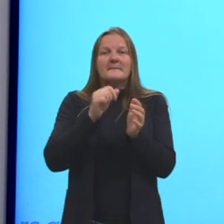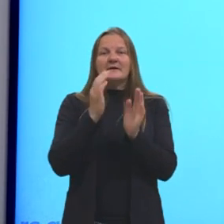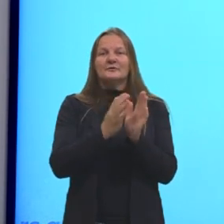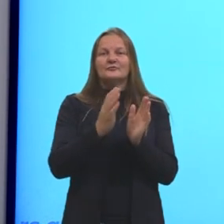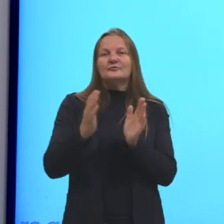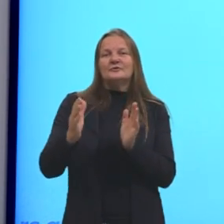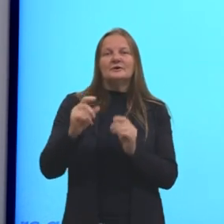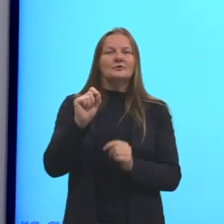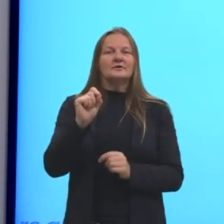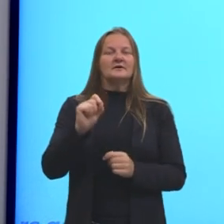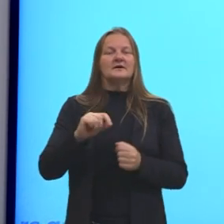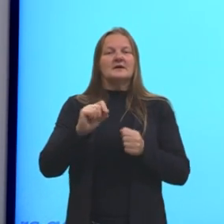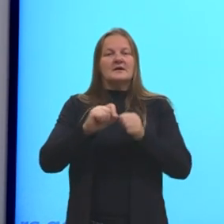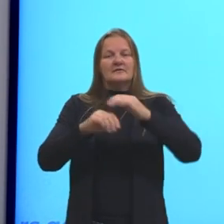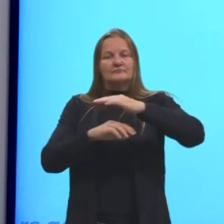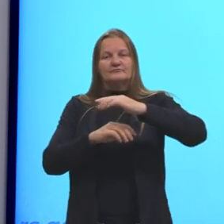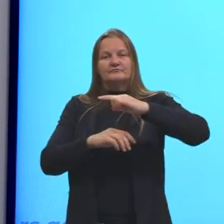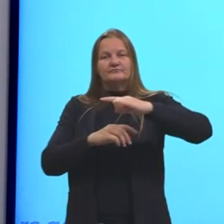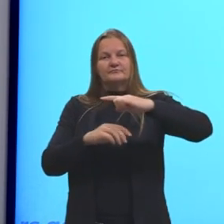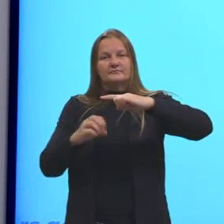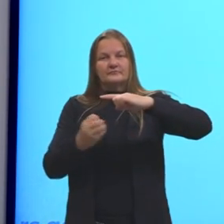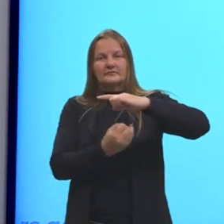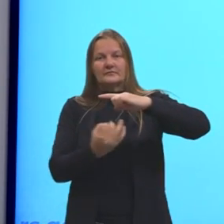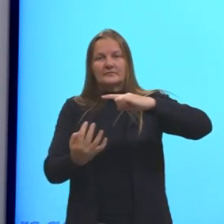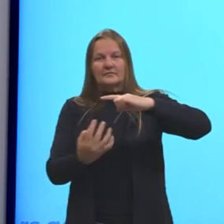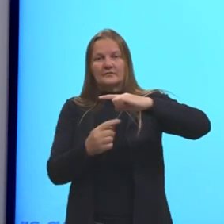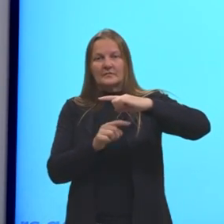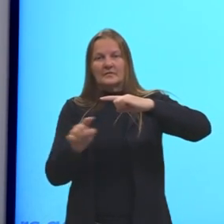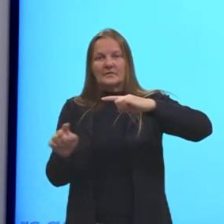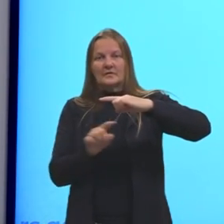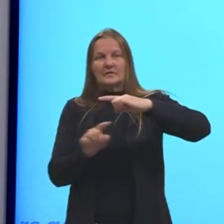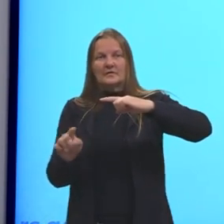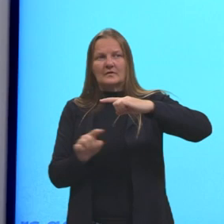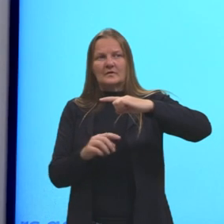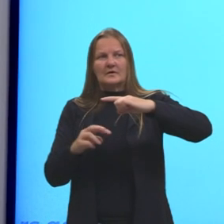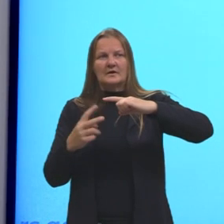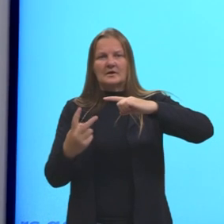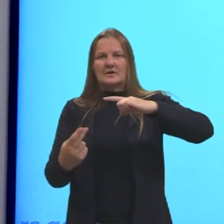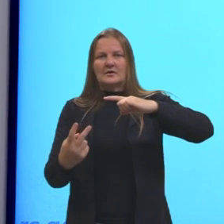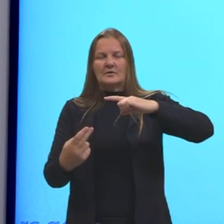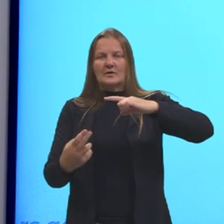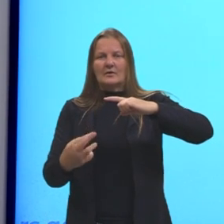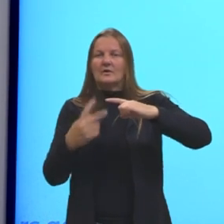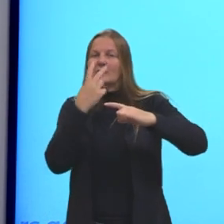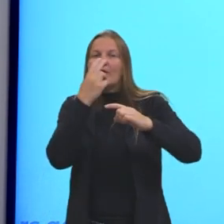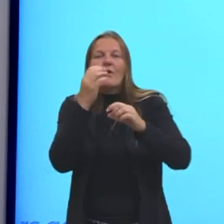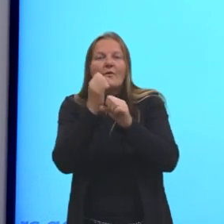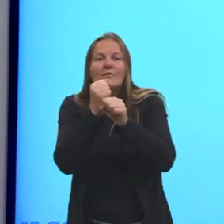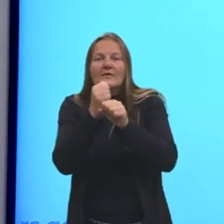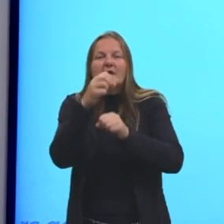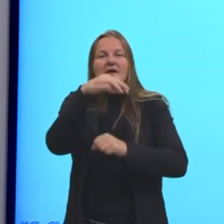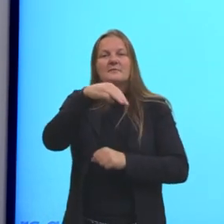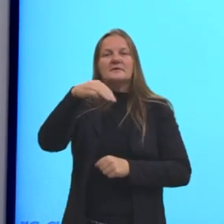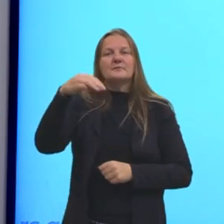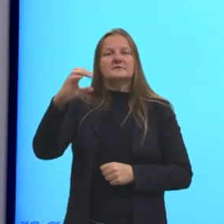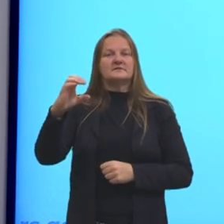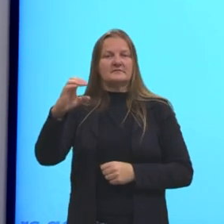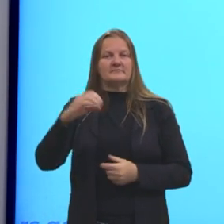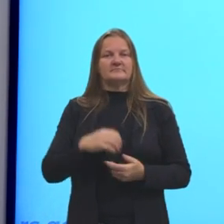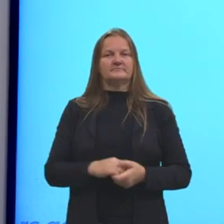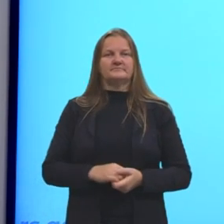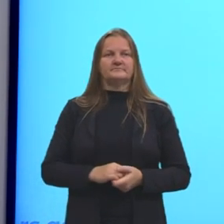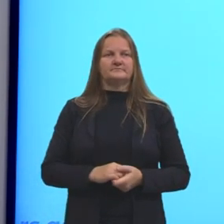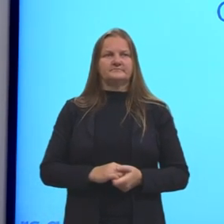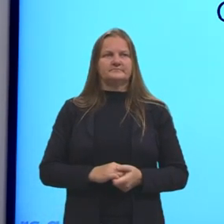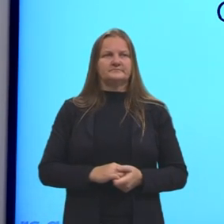eu vou fazer aqui é igualar os denominadores. Como se fosse a adição onde a gente faz o MMC para igualar os denominadores.